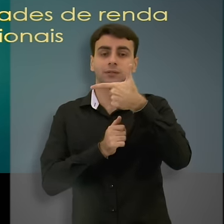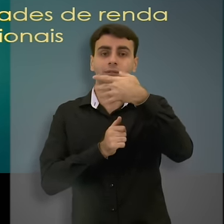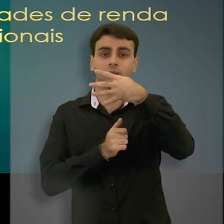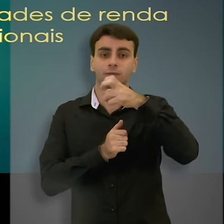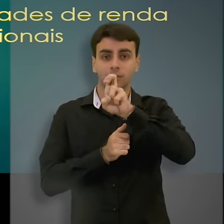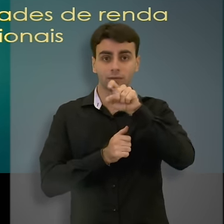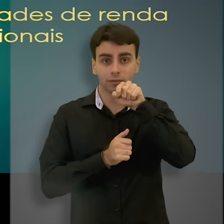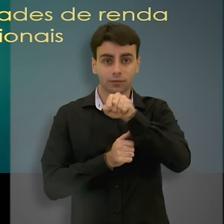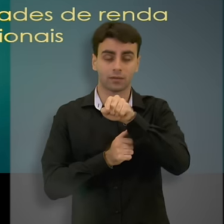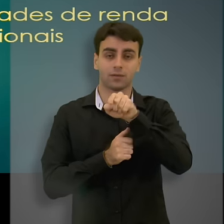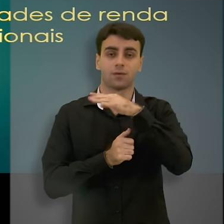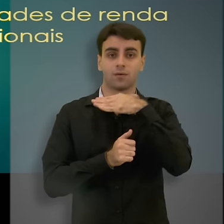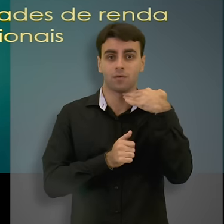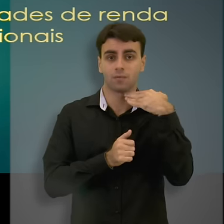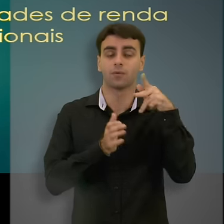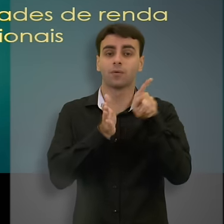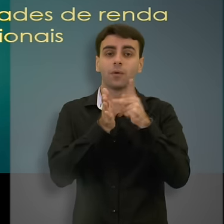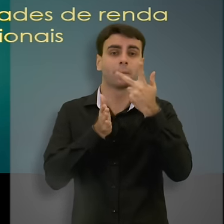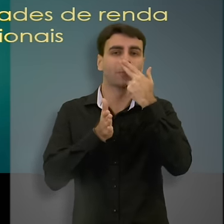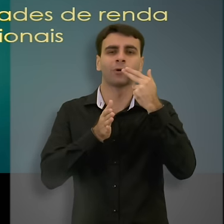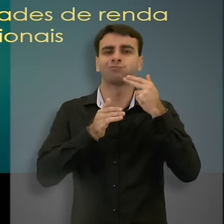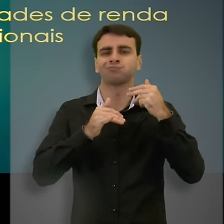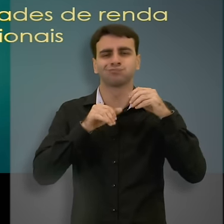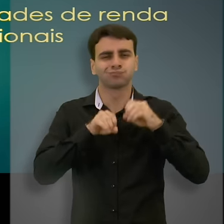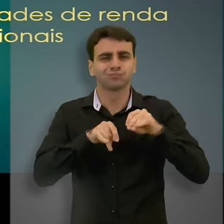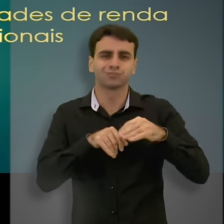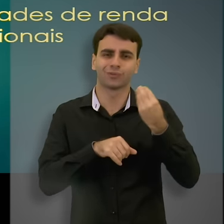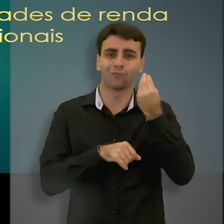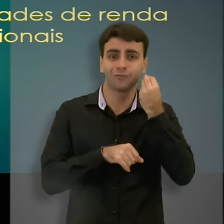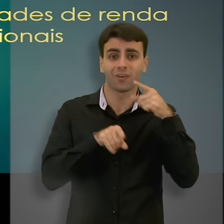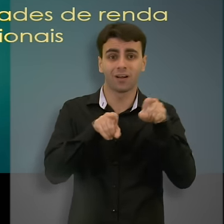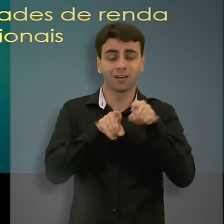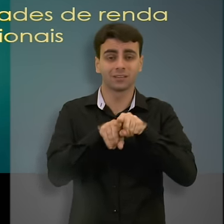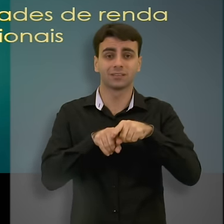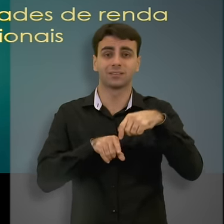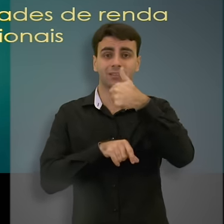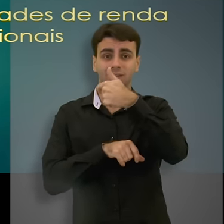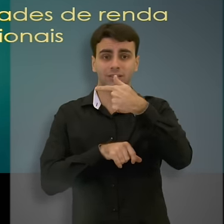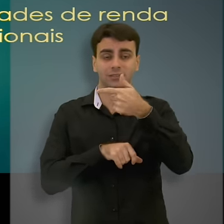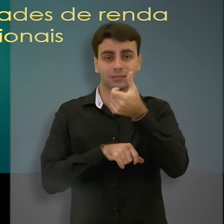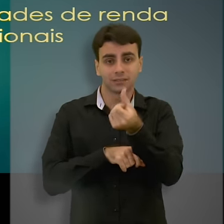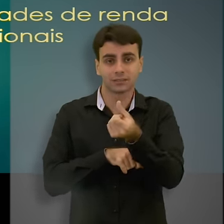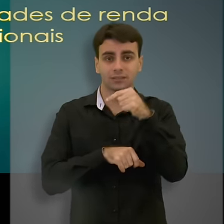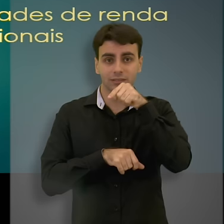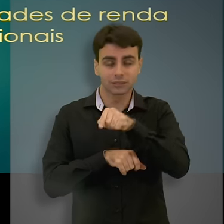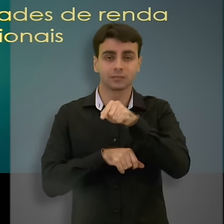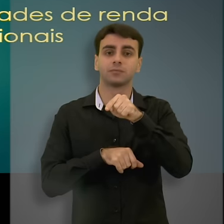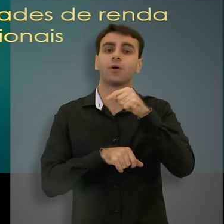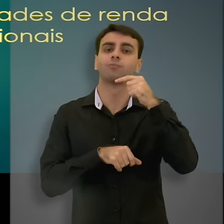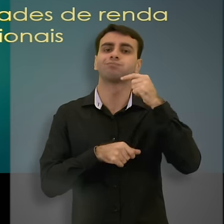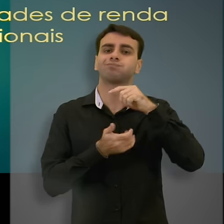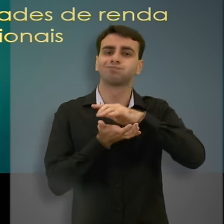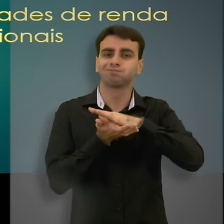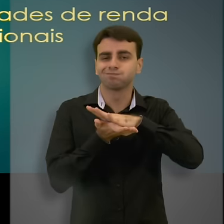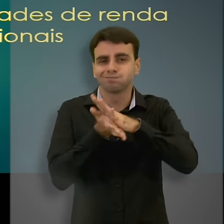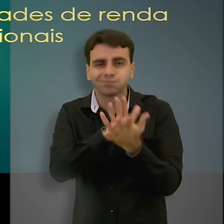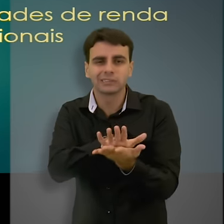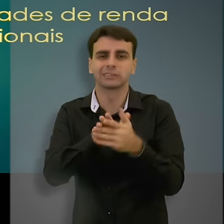245 mil mortes por baixos níveis educacionais, 176 mil mortes por segregação racial.